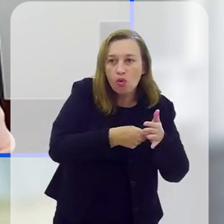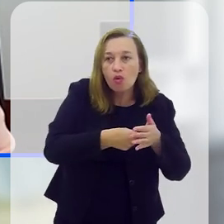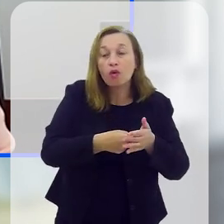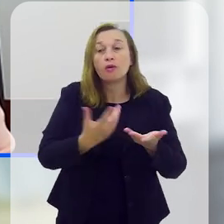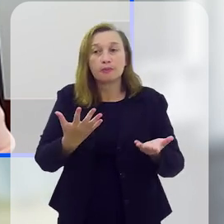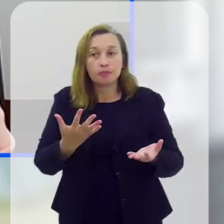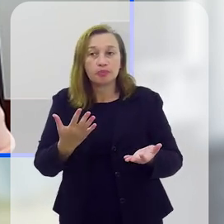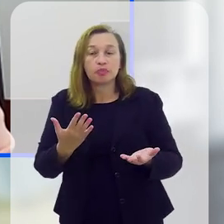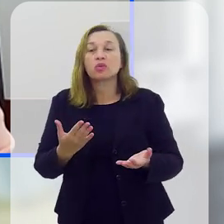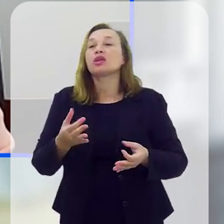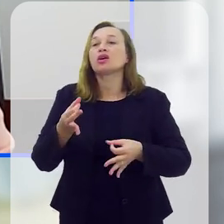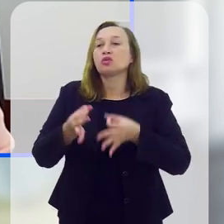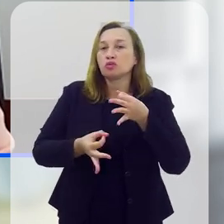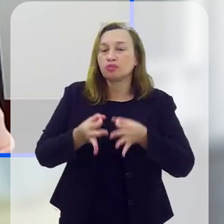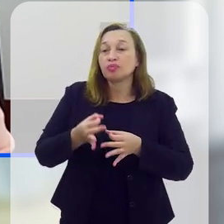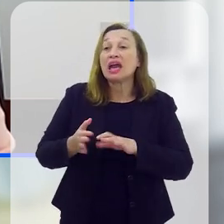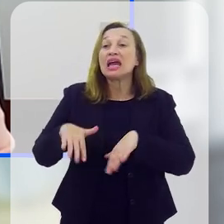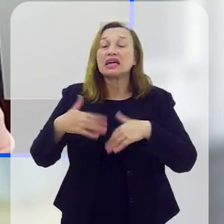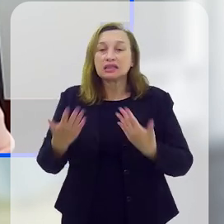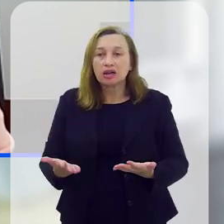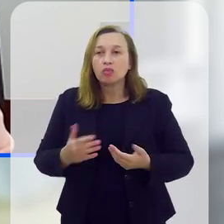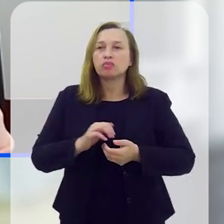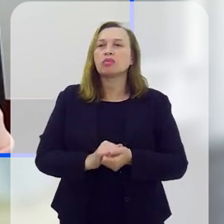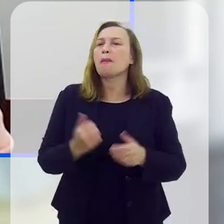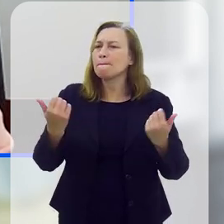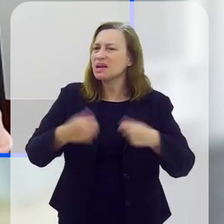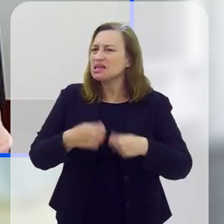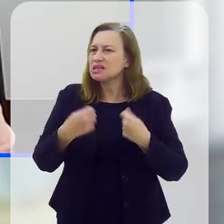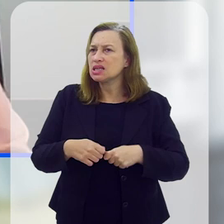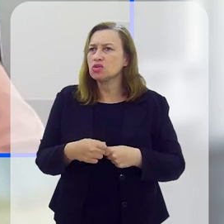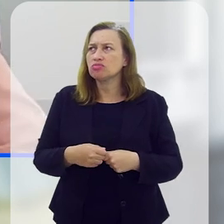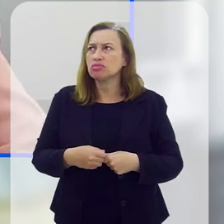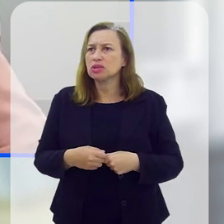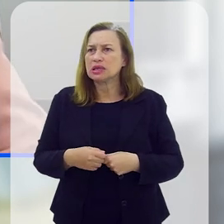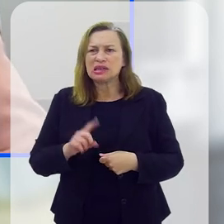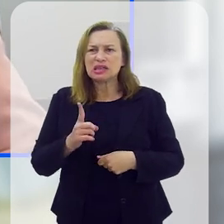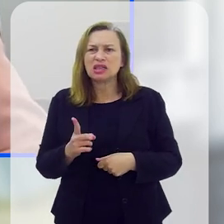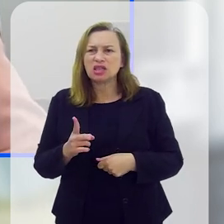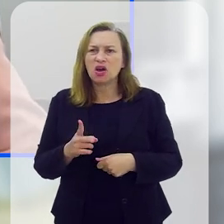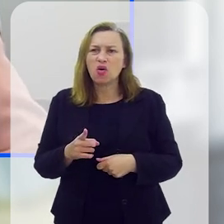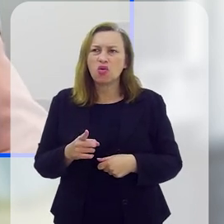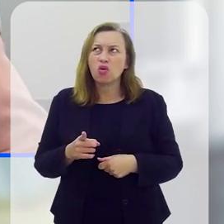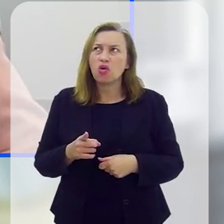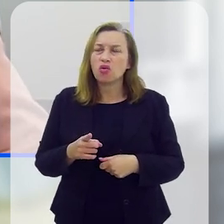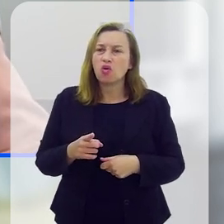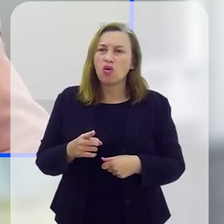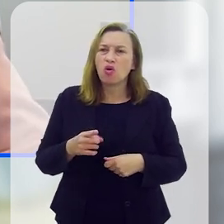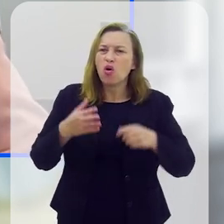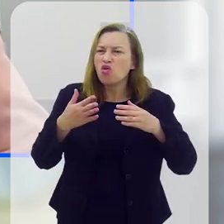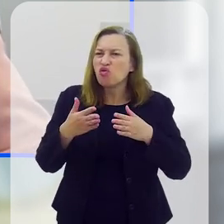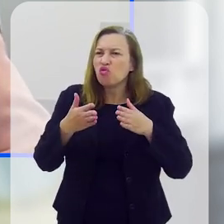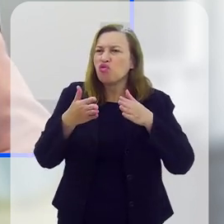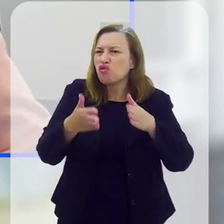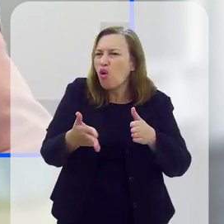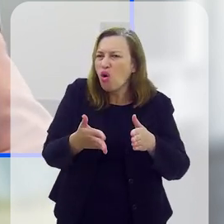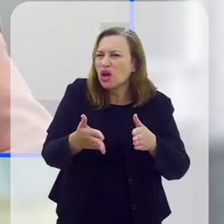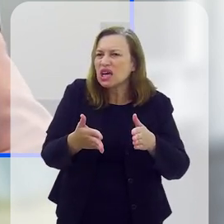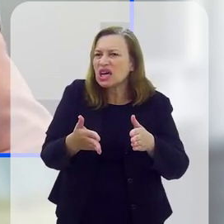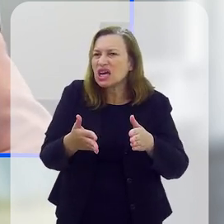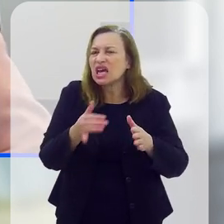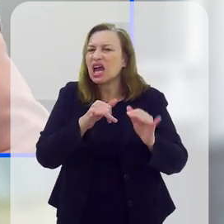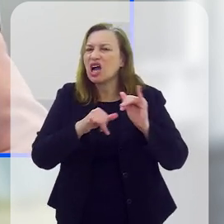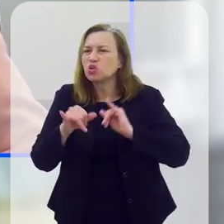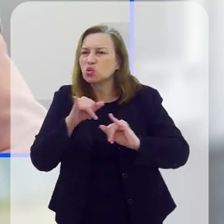apuração, a denúncia e o julgamento dessa conduta. Então, é preciso que a gente não trabalhe com essa